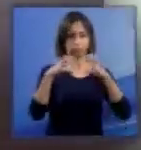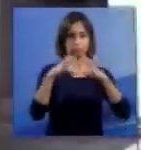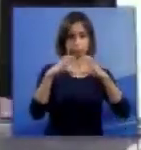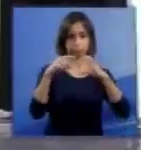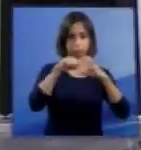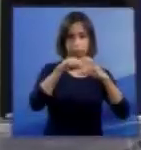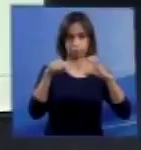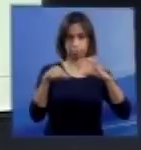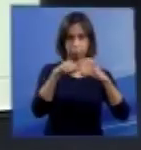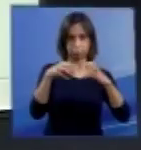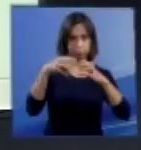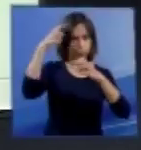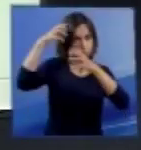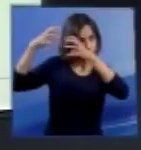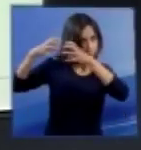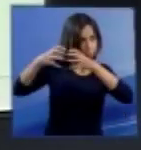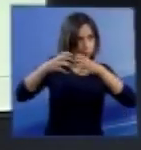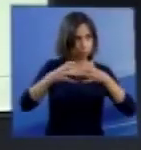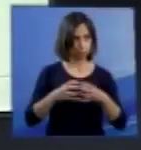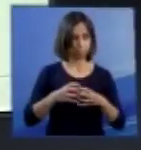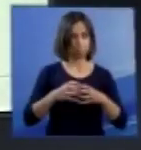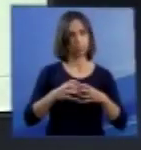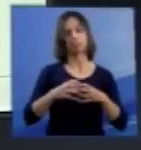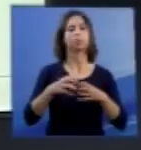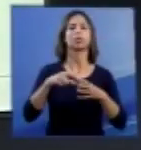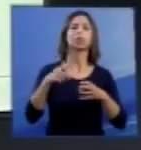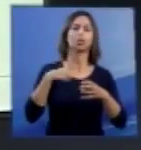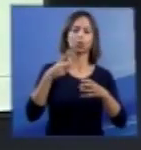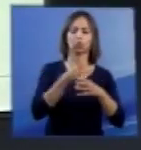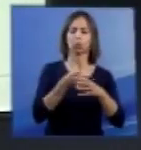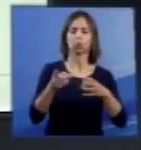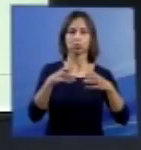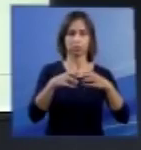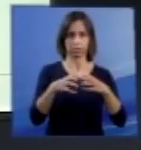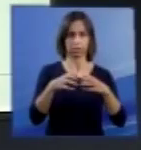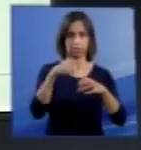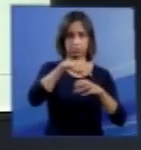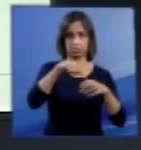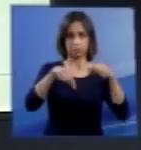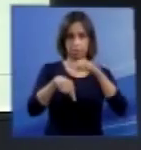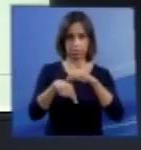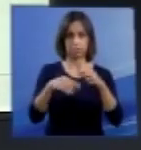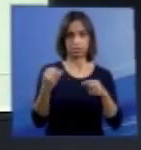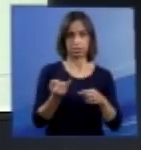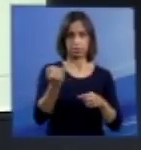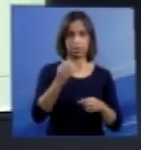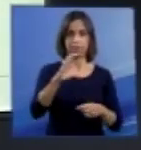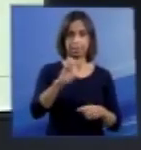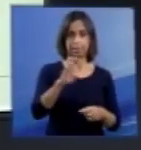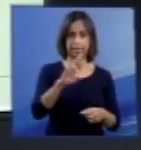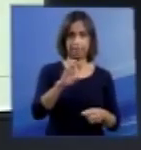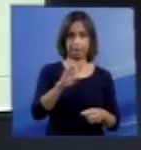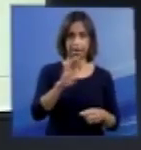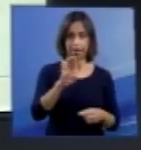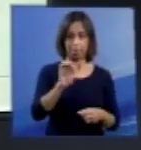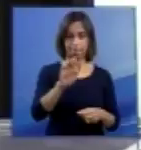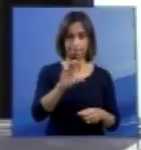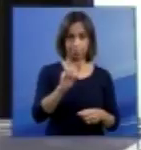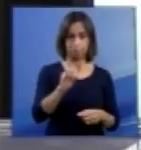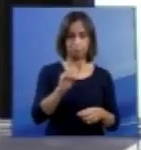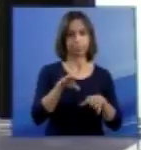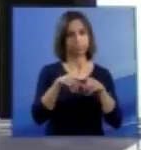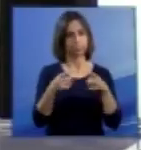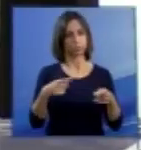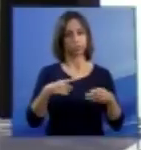própria terminologia considera o conjunto dos dois hemisférios cerebrais com o nome de cérebro. Portanto, nós já